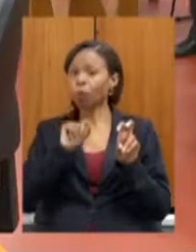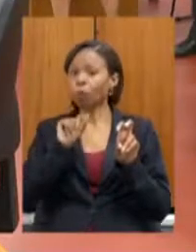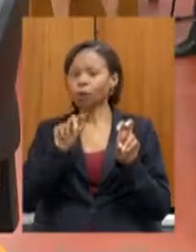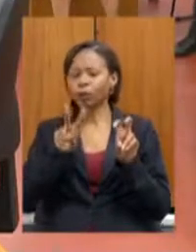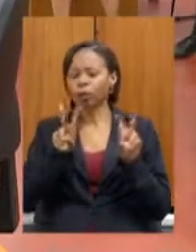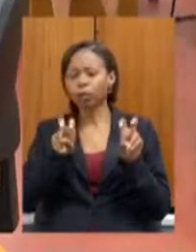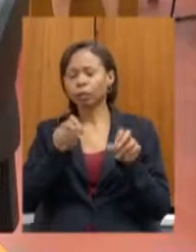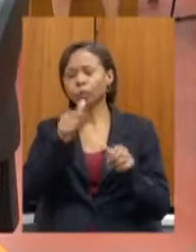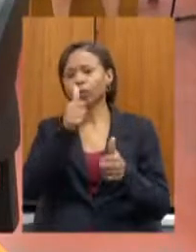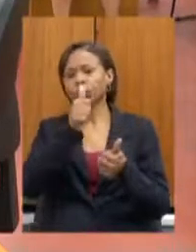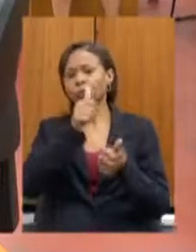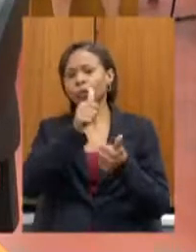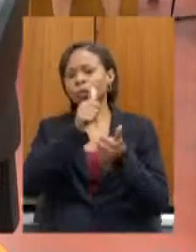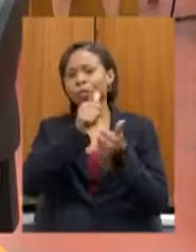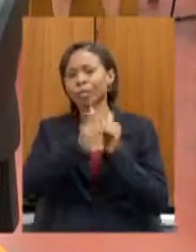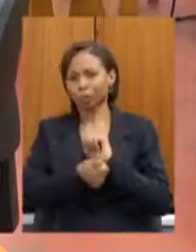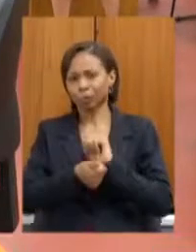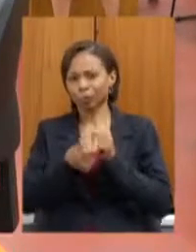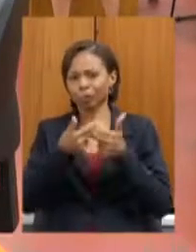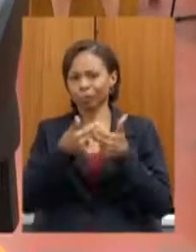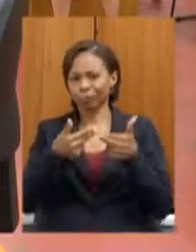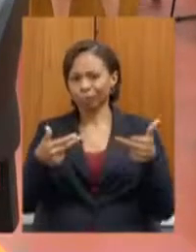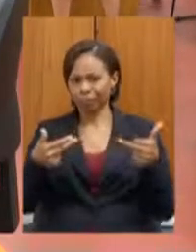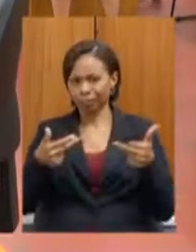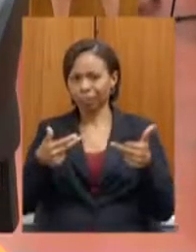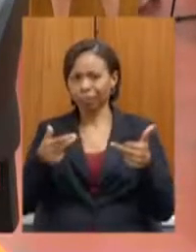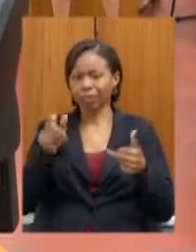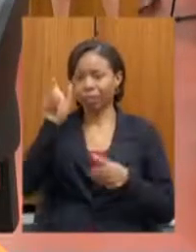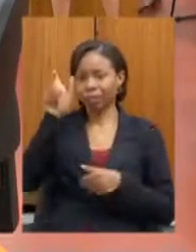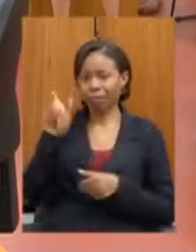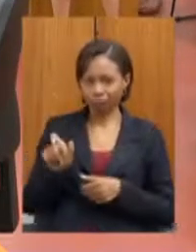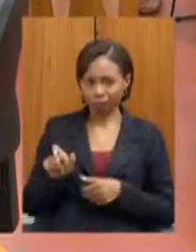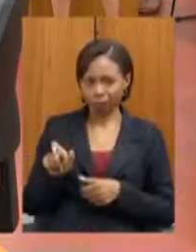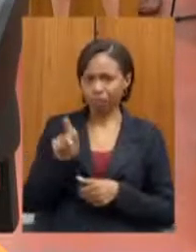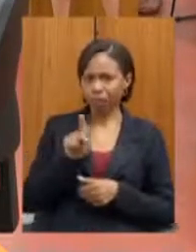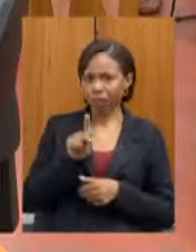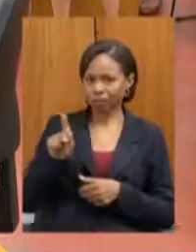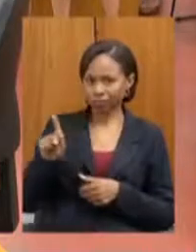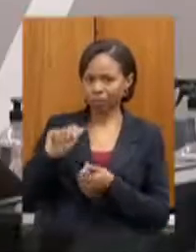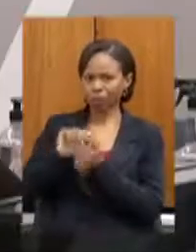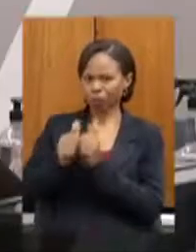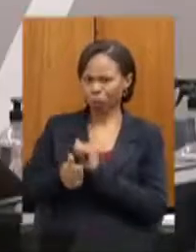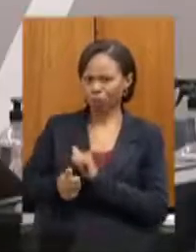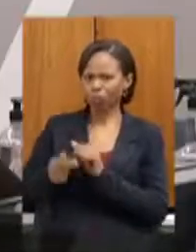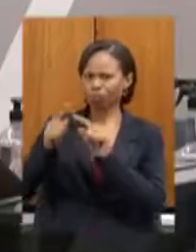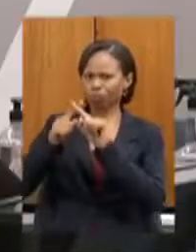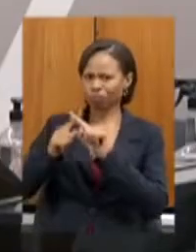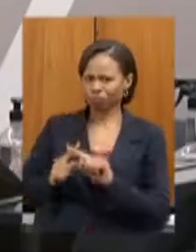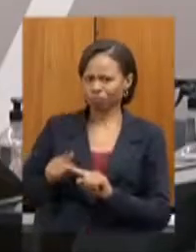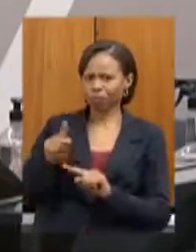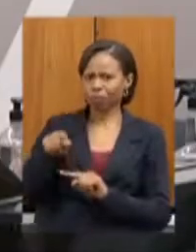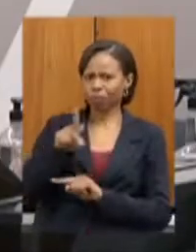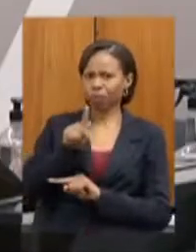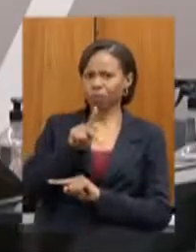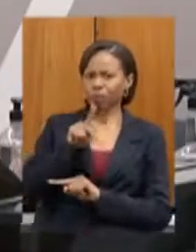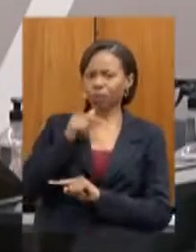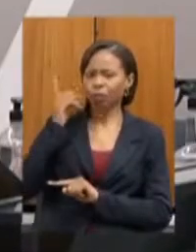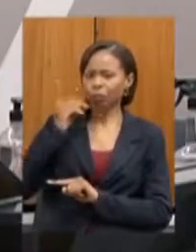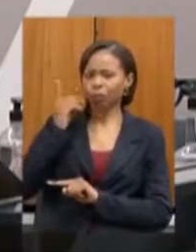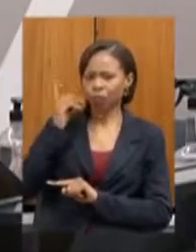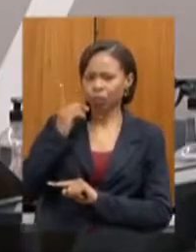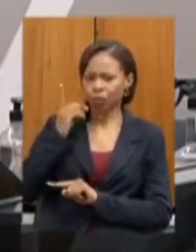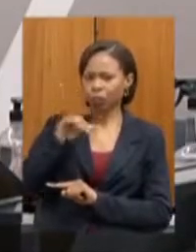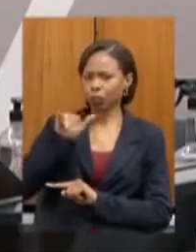presidência do nosso grande esportista exemplo dessa casa deputado João Leite e nós acabamos de sair de uma